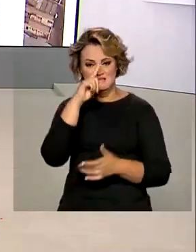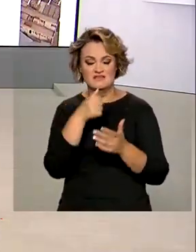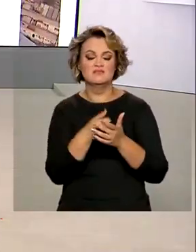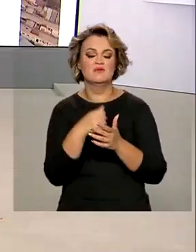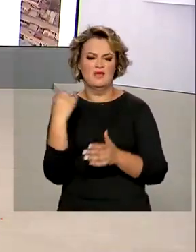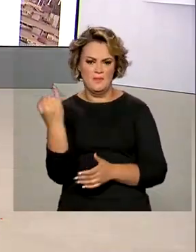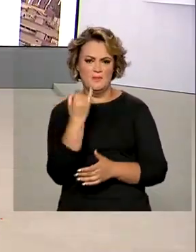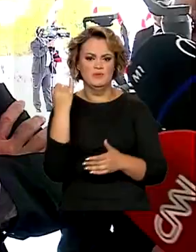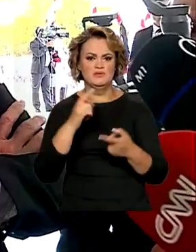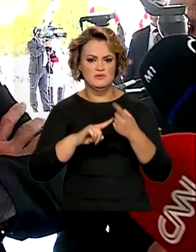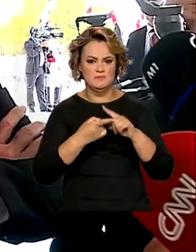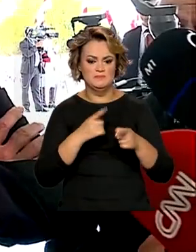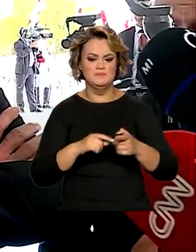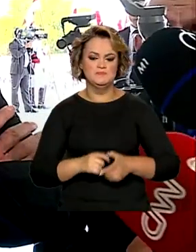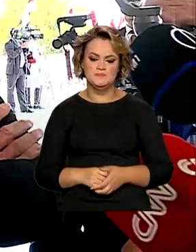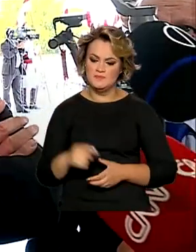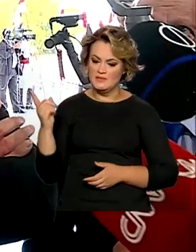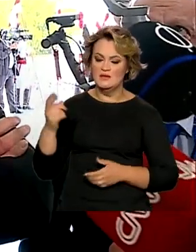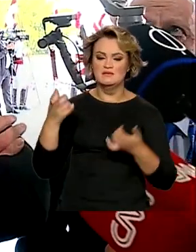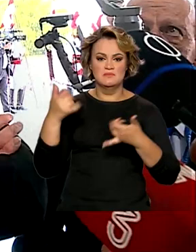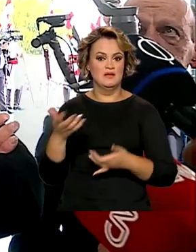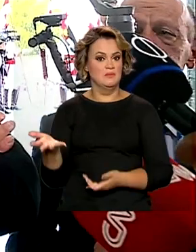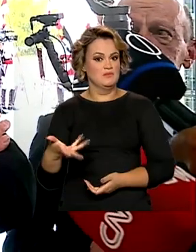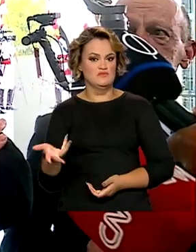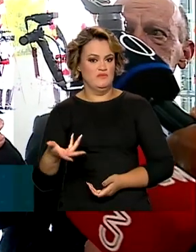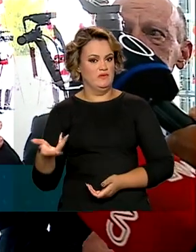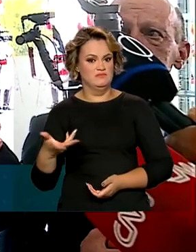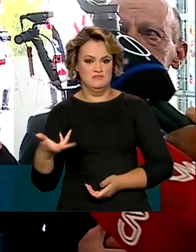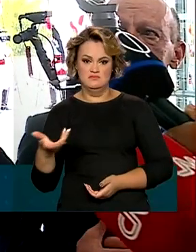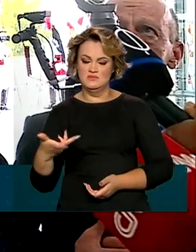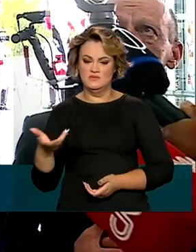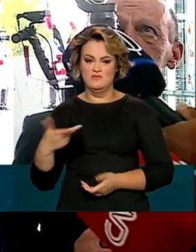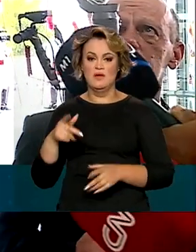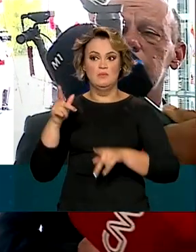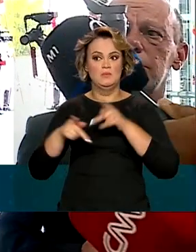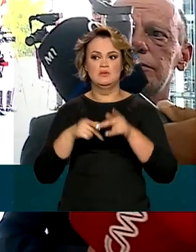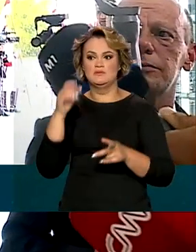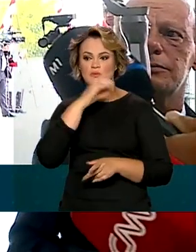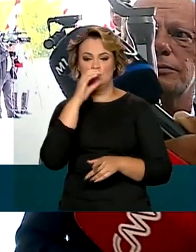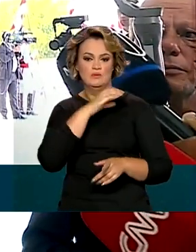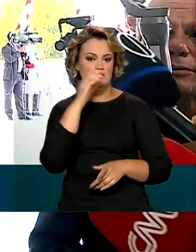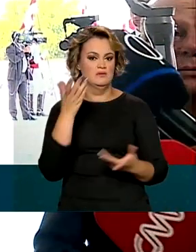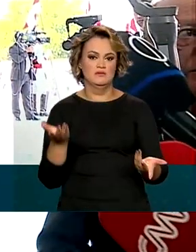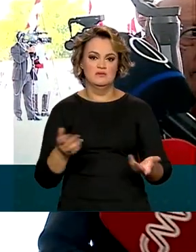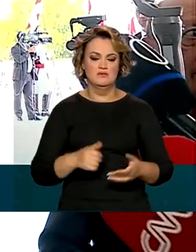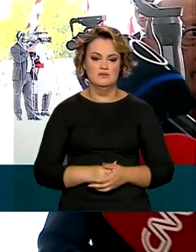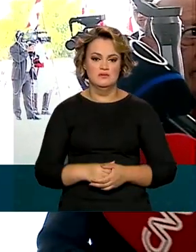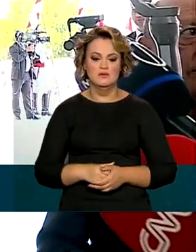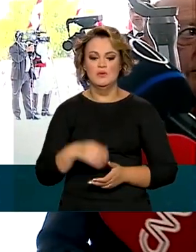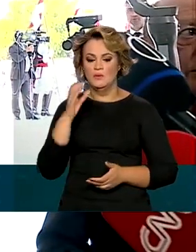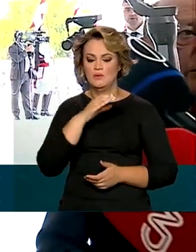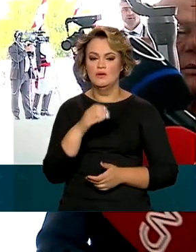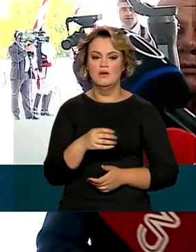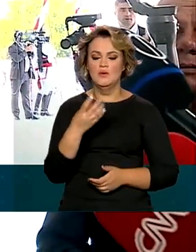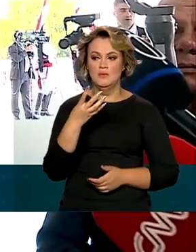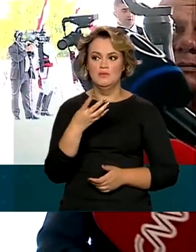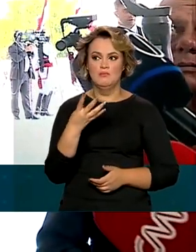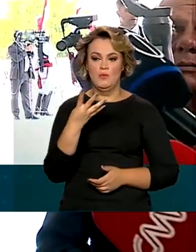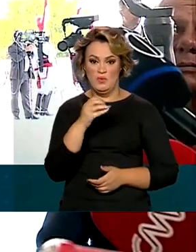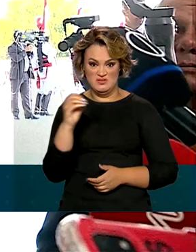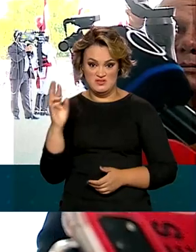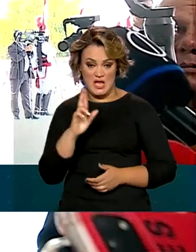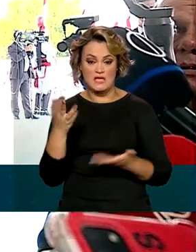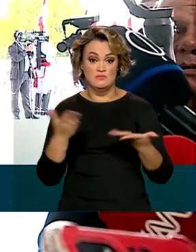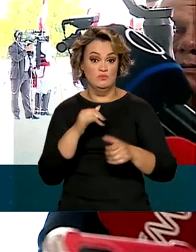necessária. É o mais rápido possível. A população tem pressa. Passa de R$ para R 600.